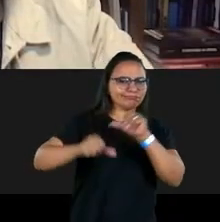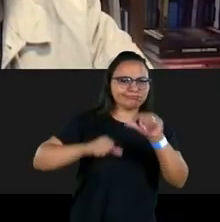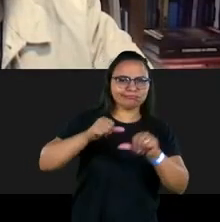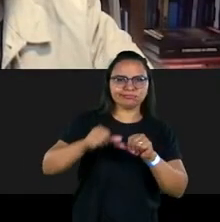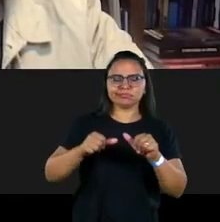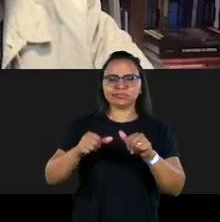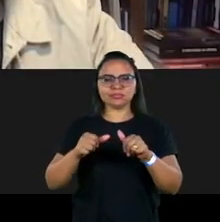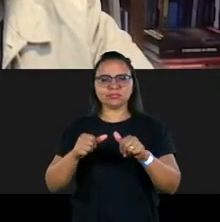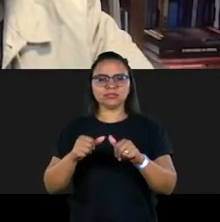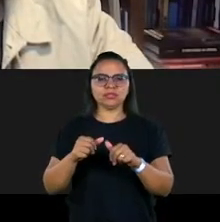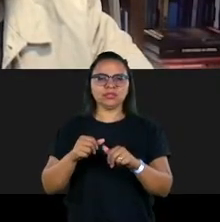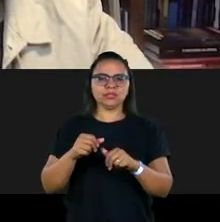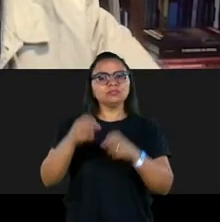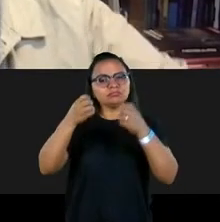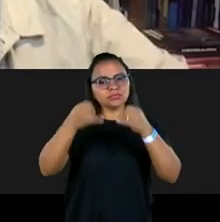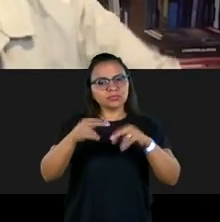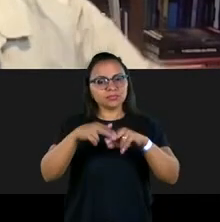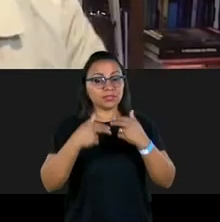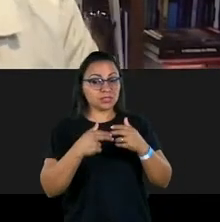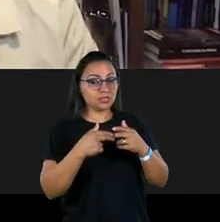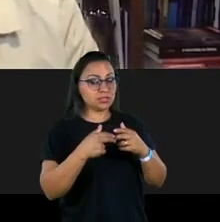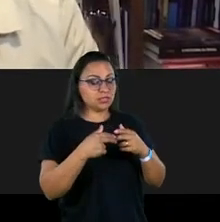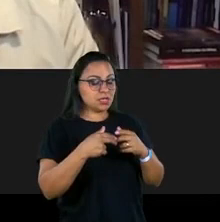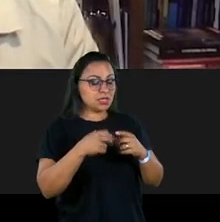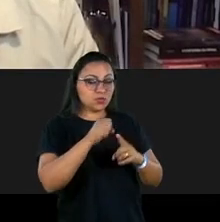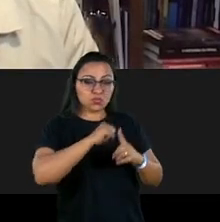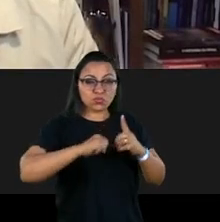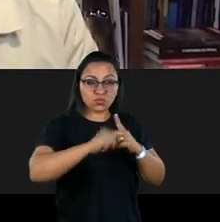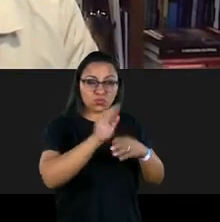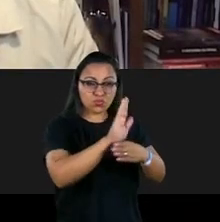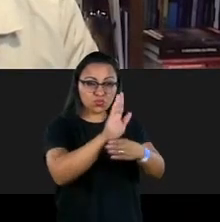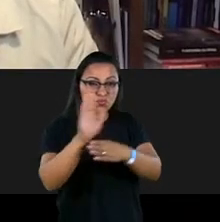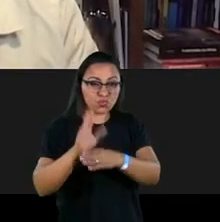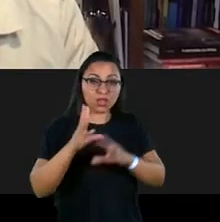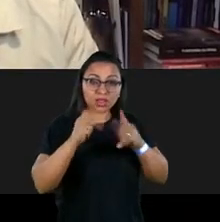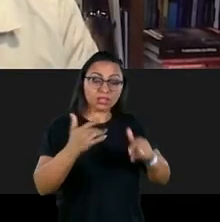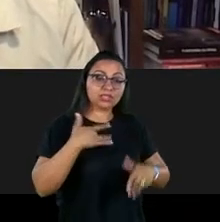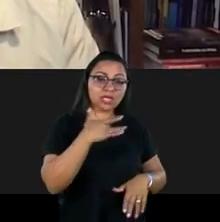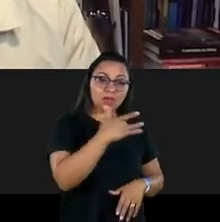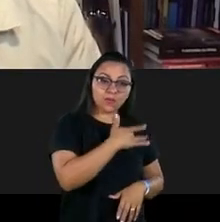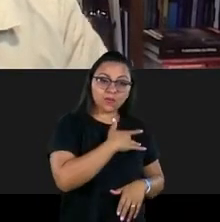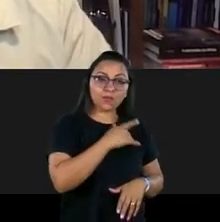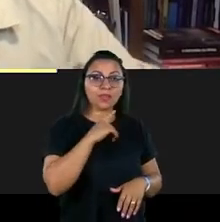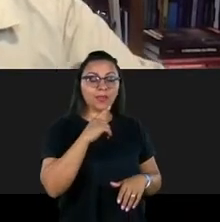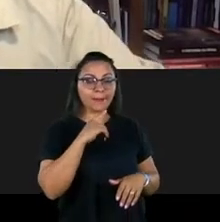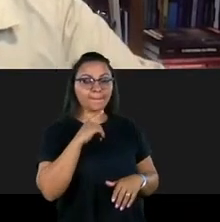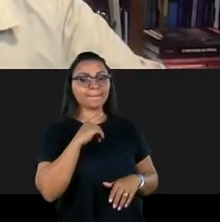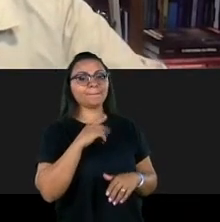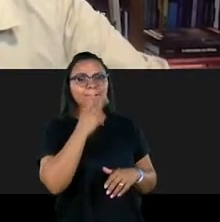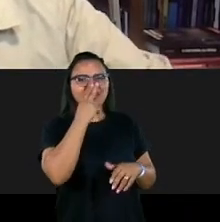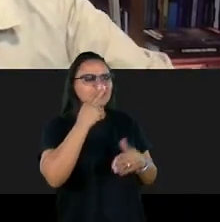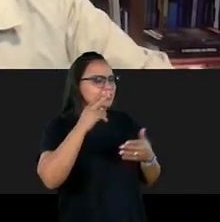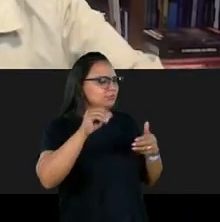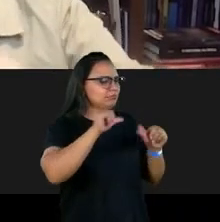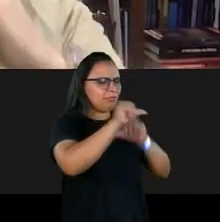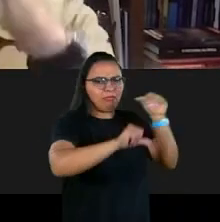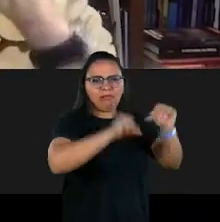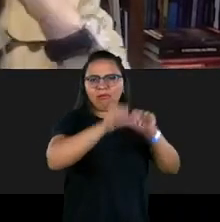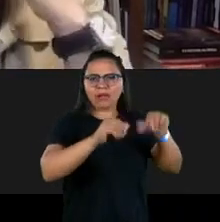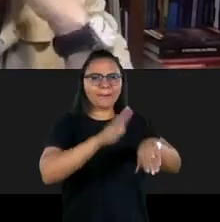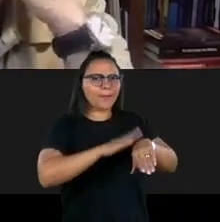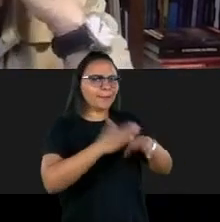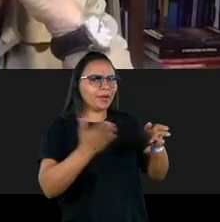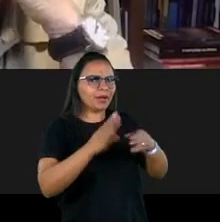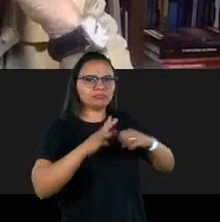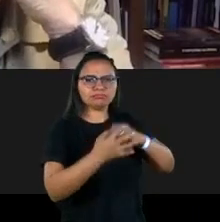ampla, né? A gente está falando da área de assistência social, mas estamos falando de tudo, até na própria saúde você tem um desmonte enorme e mesmo durante a